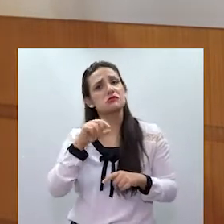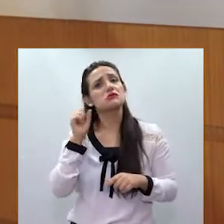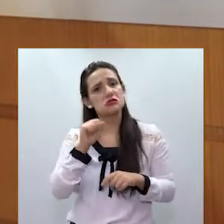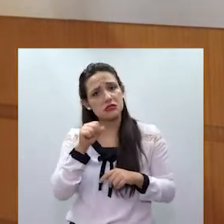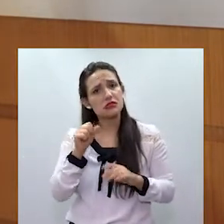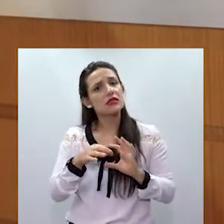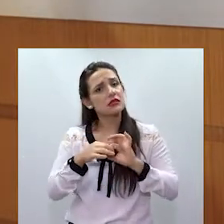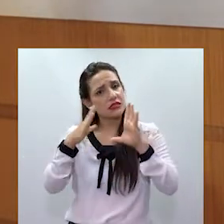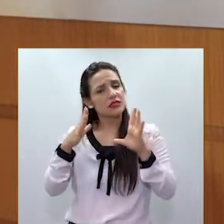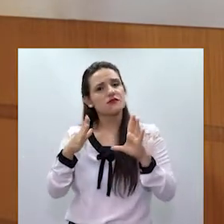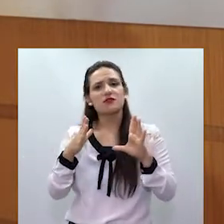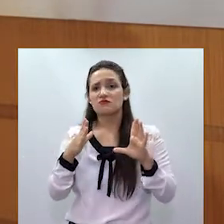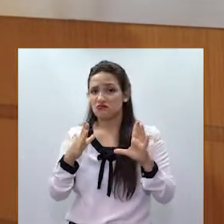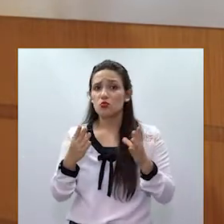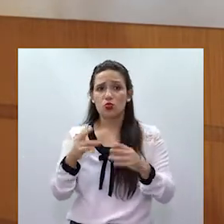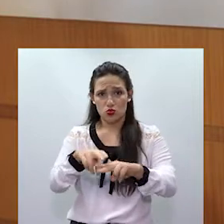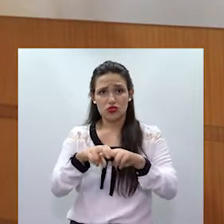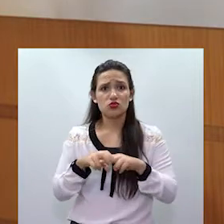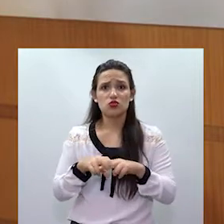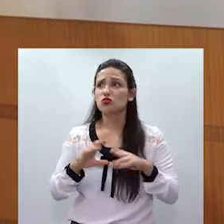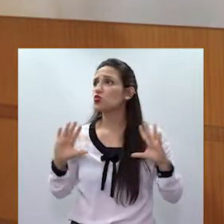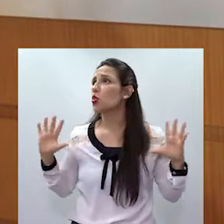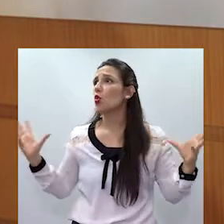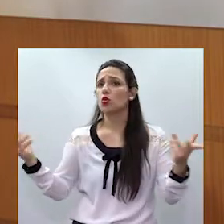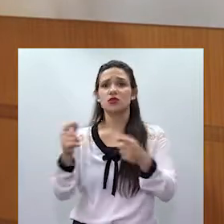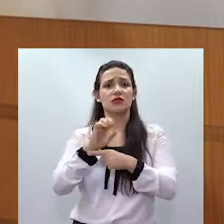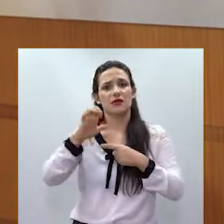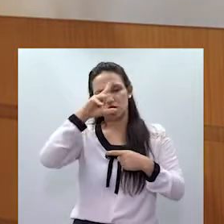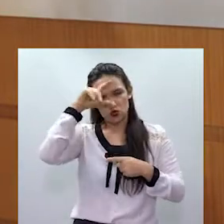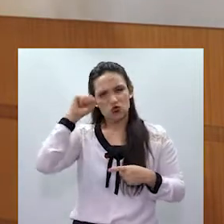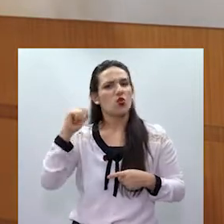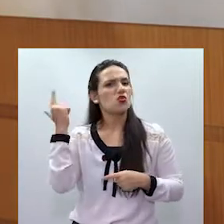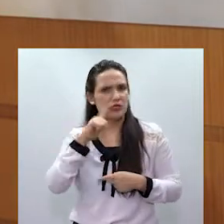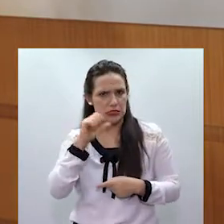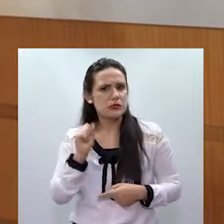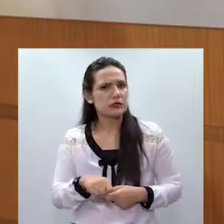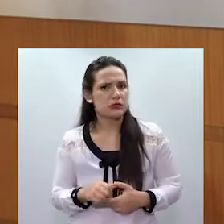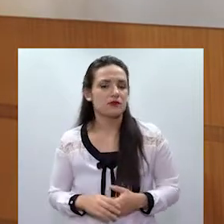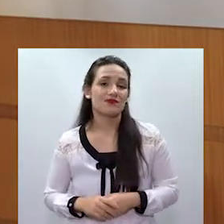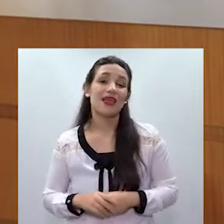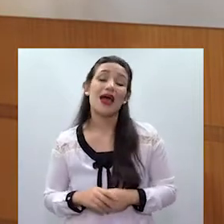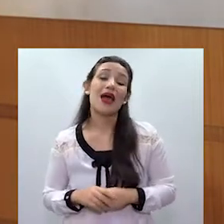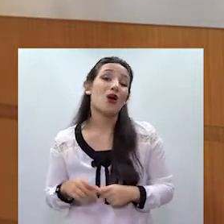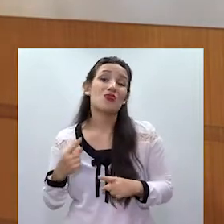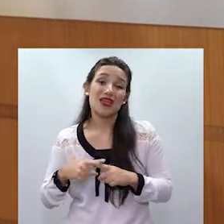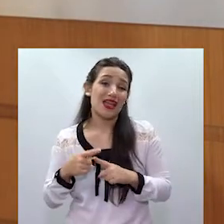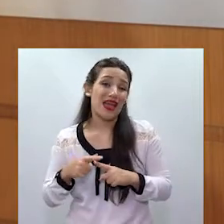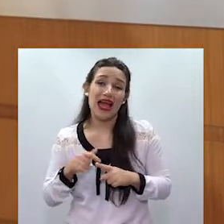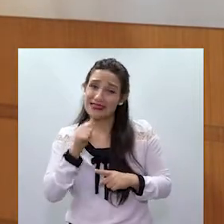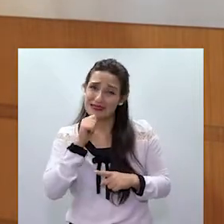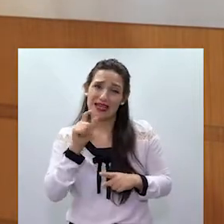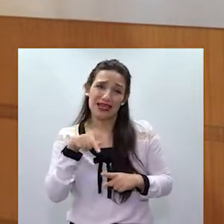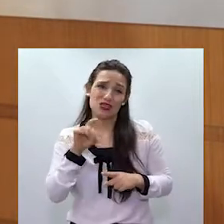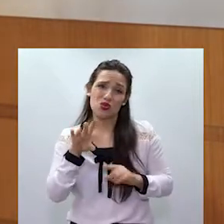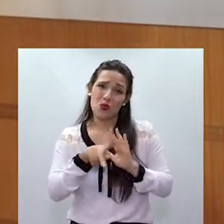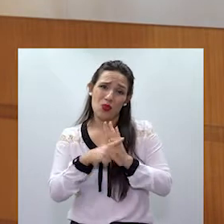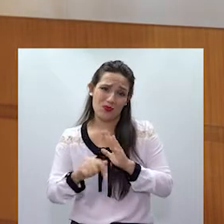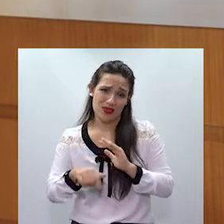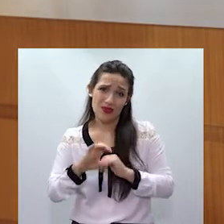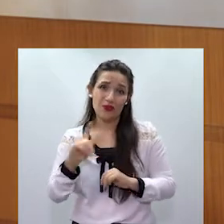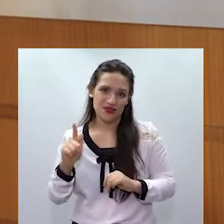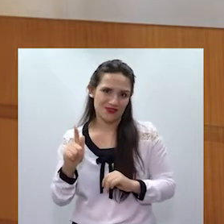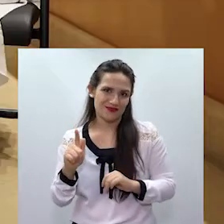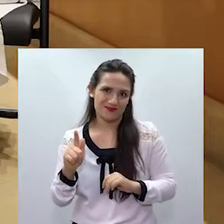em breve, alcançar todo o estado de Mato Grosso do Sul, já que atualmente ele funciona apenas para as mulheres da capital.